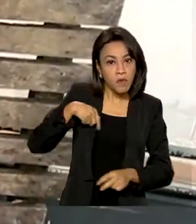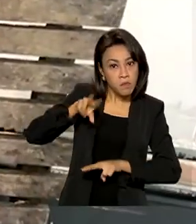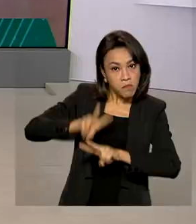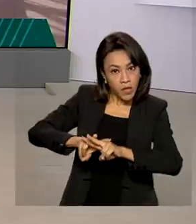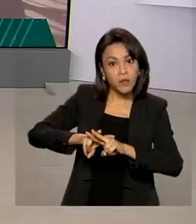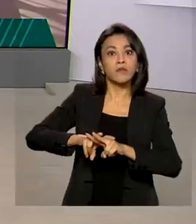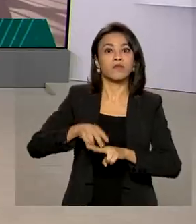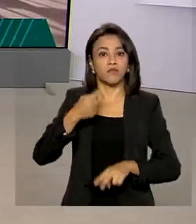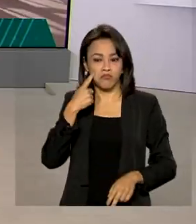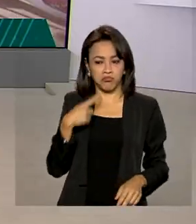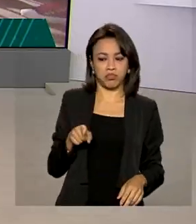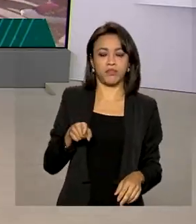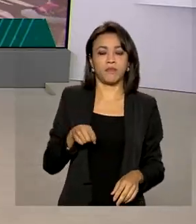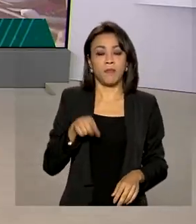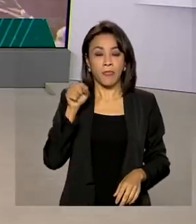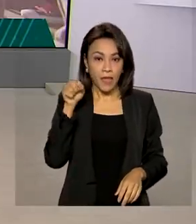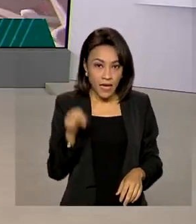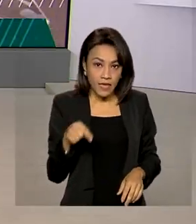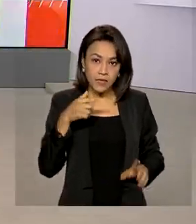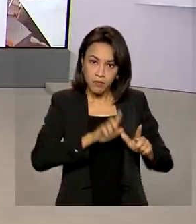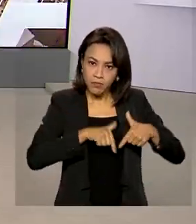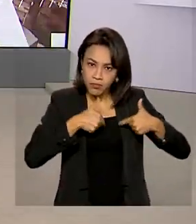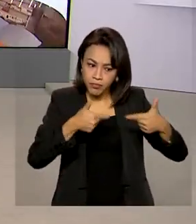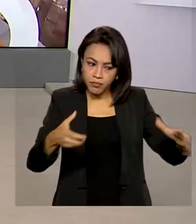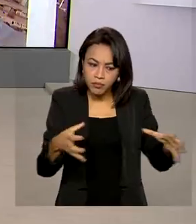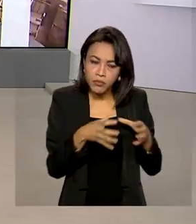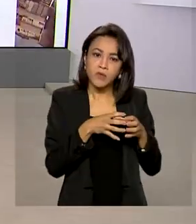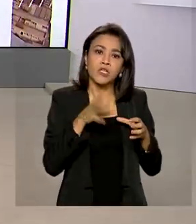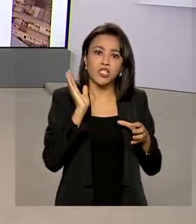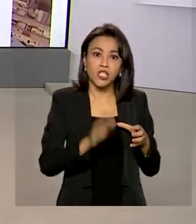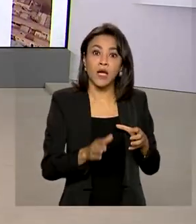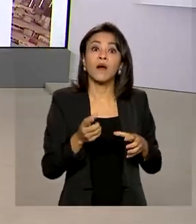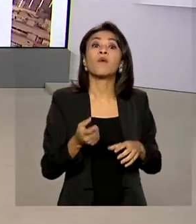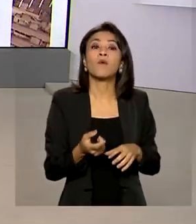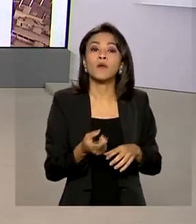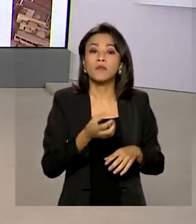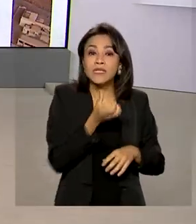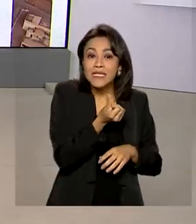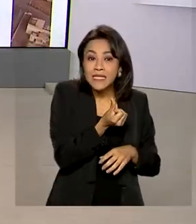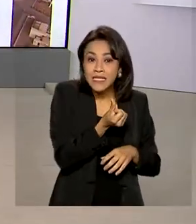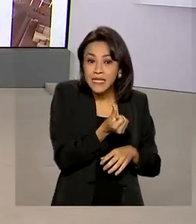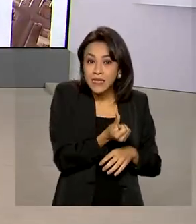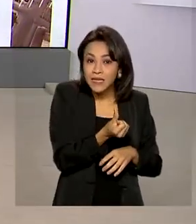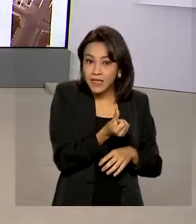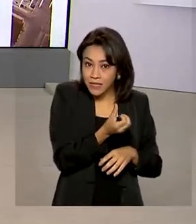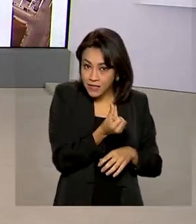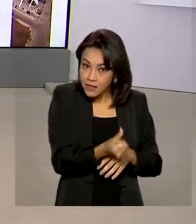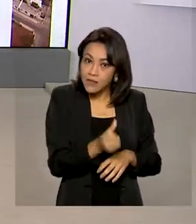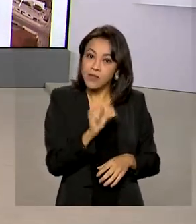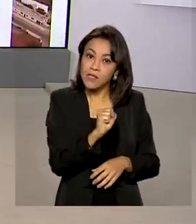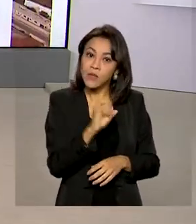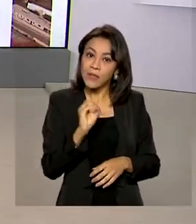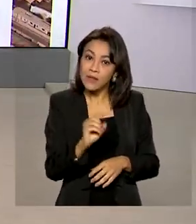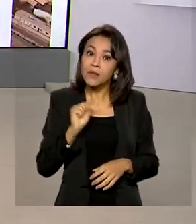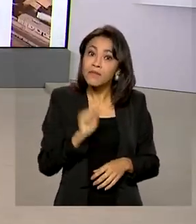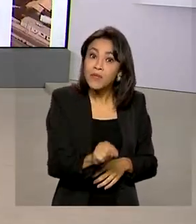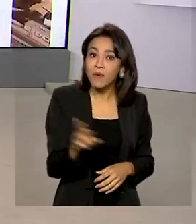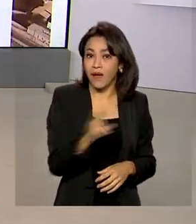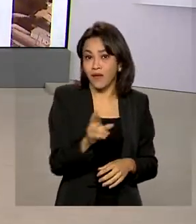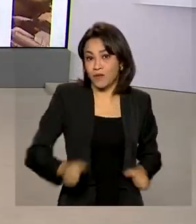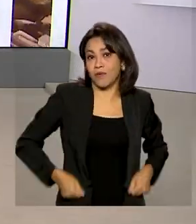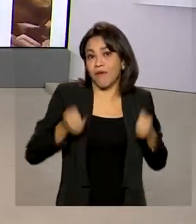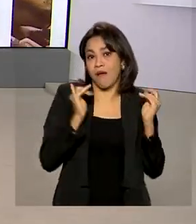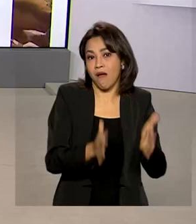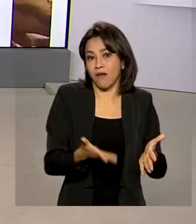terça-feira. O custo da operação até o momento já ultrapassa R 680 mil. Pelas redes sociais,